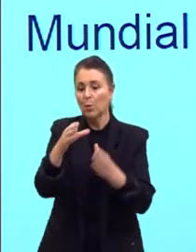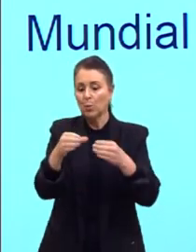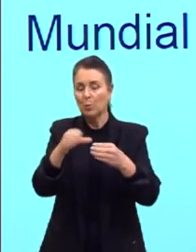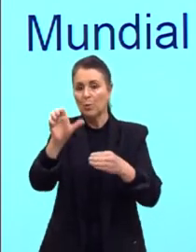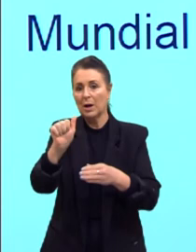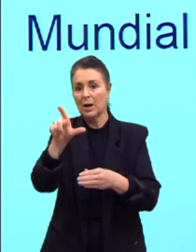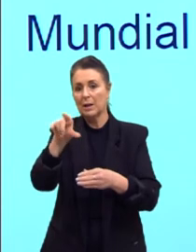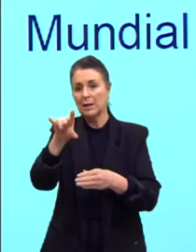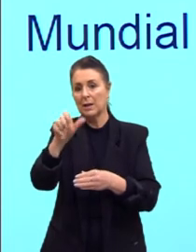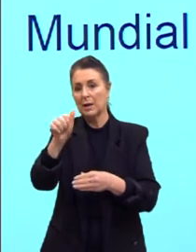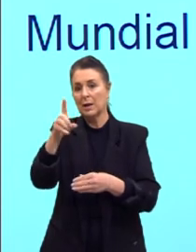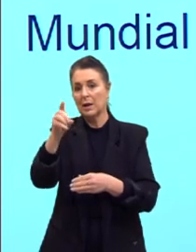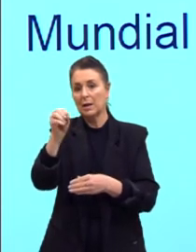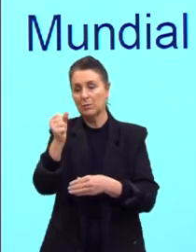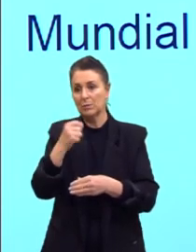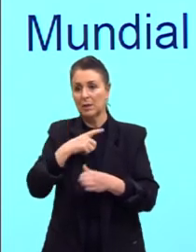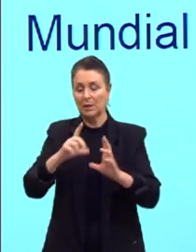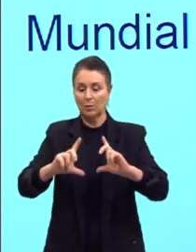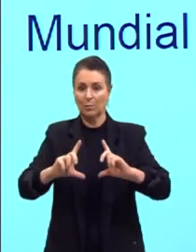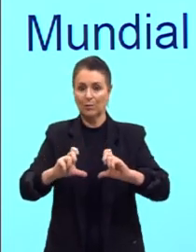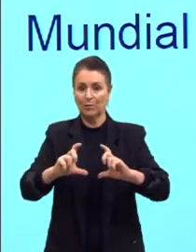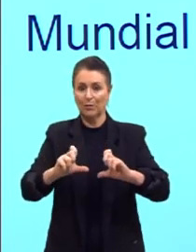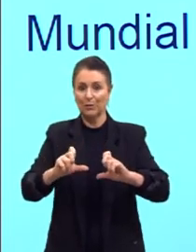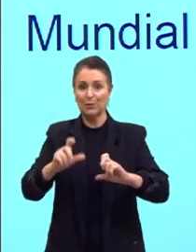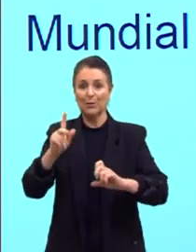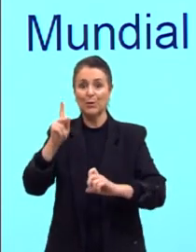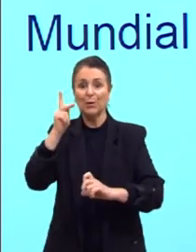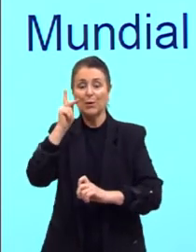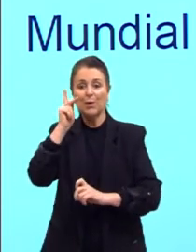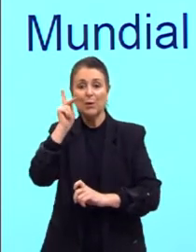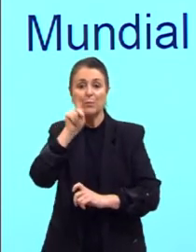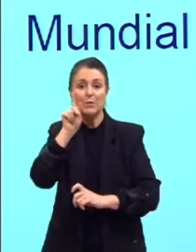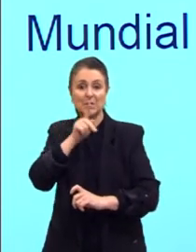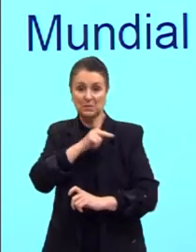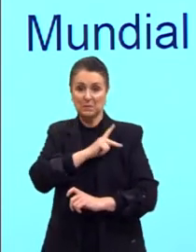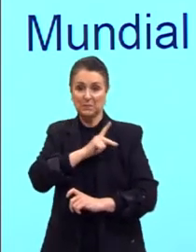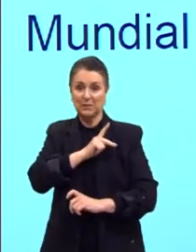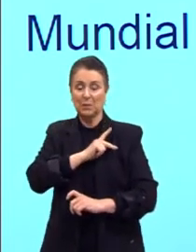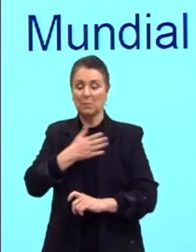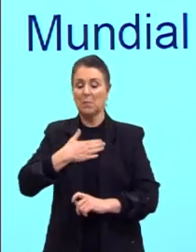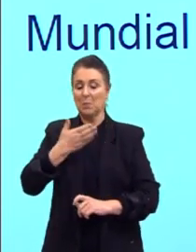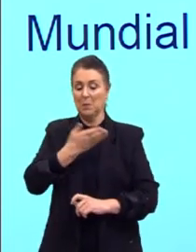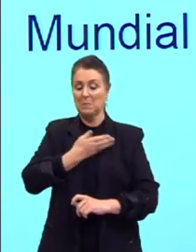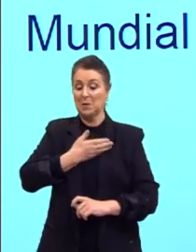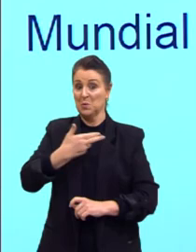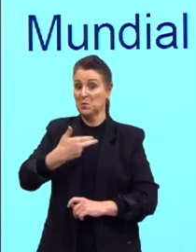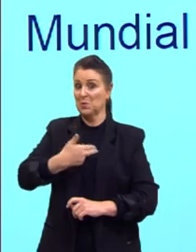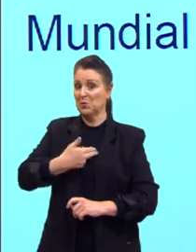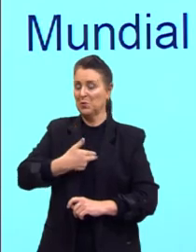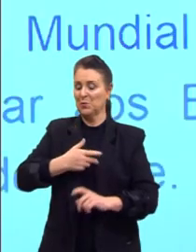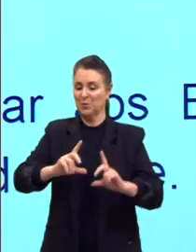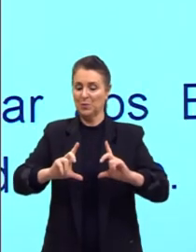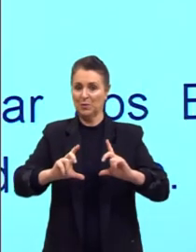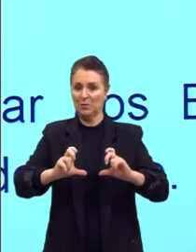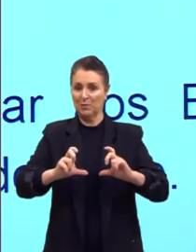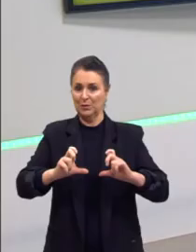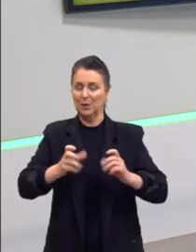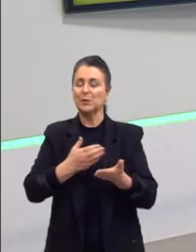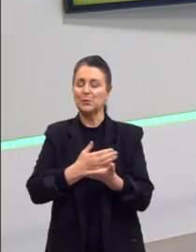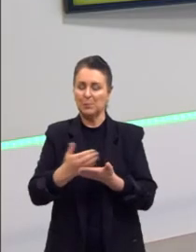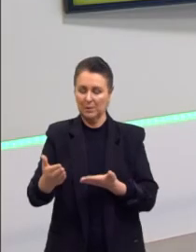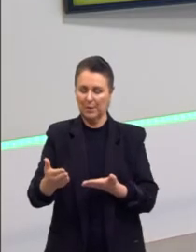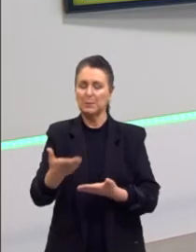Essa foto aqui, inclusive, tem uma dedicatória do Roosevelt para o Getúlio, dizendo, ó, para o meu amigo Getúlio. Os dois ficaram brothers nessa